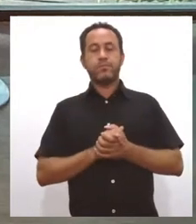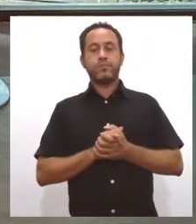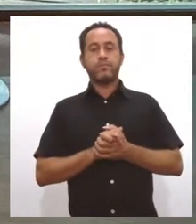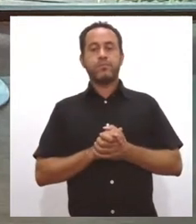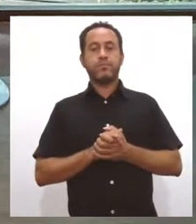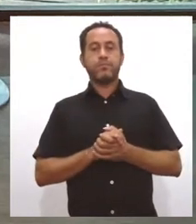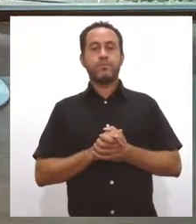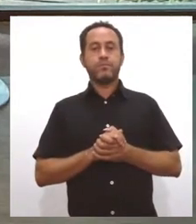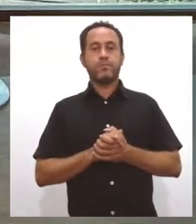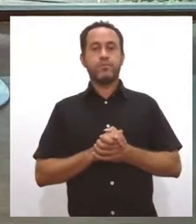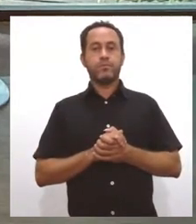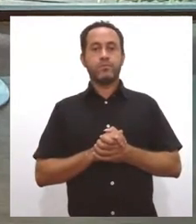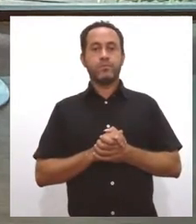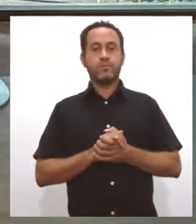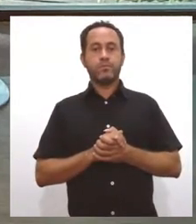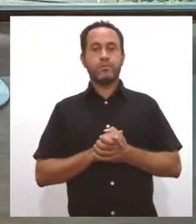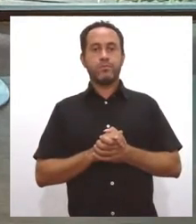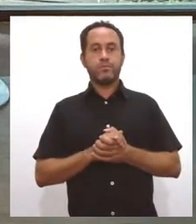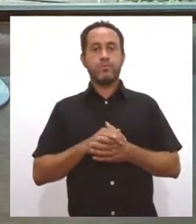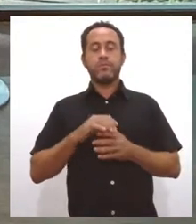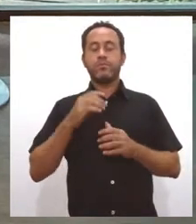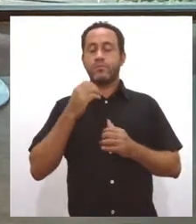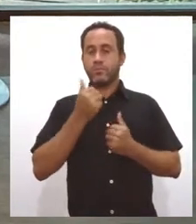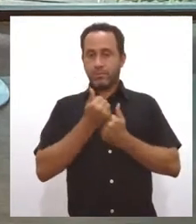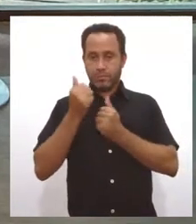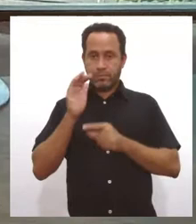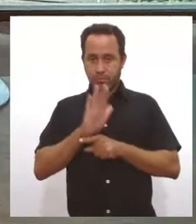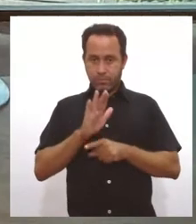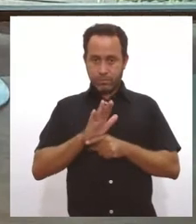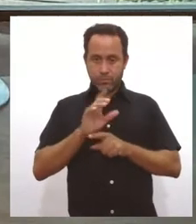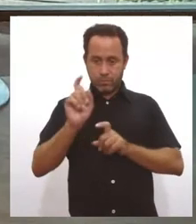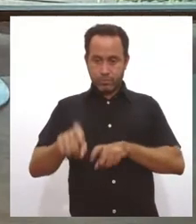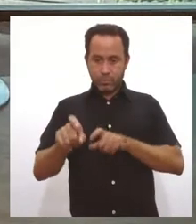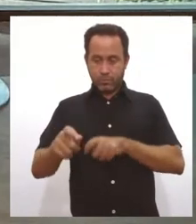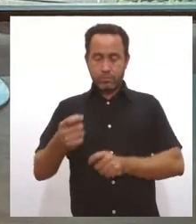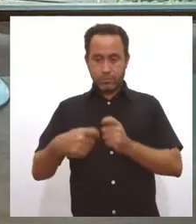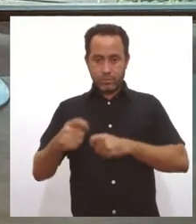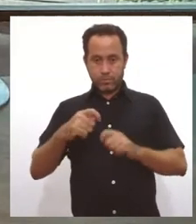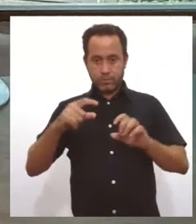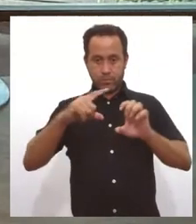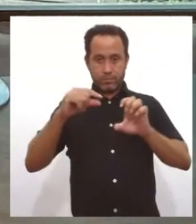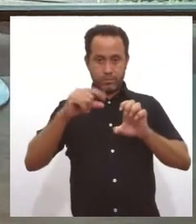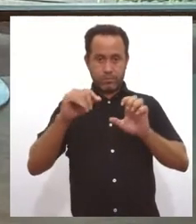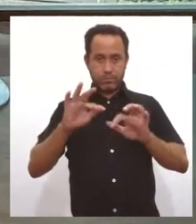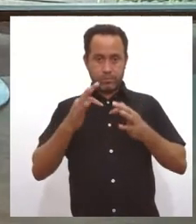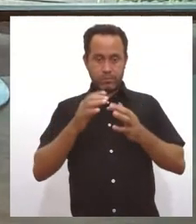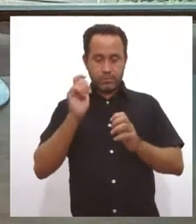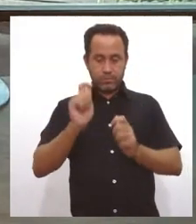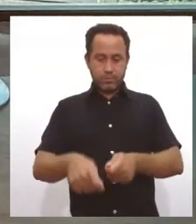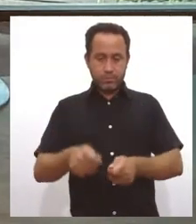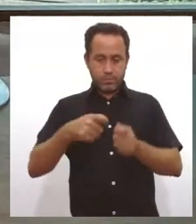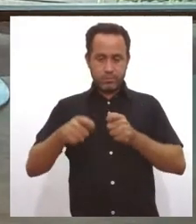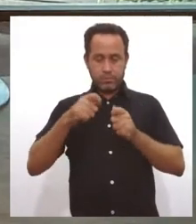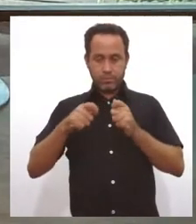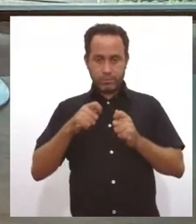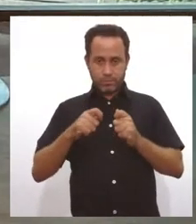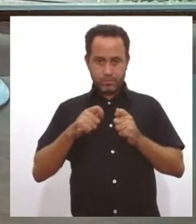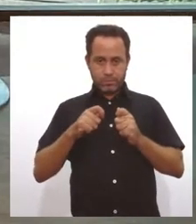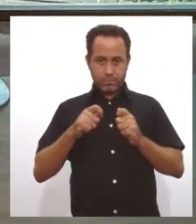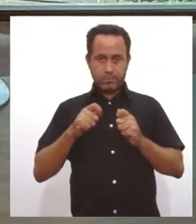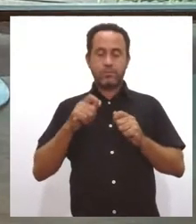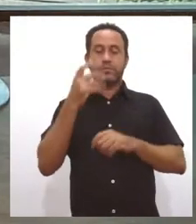seria beneficiado com esse projeto? Justamente os agricultores e empreendedores familiares, os pescadores, os extrativistas, os